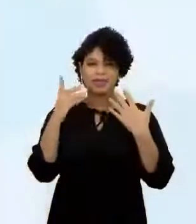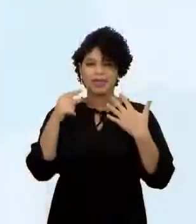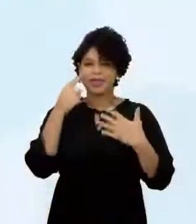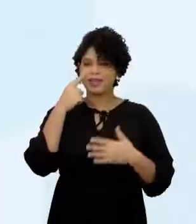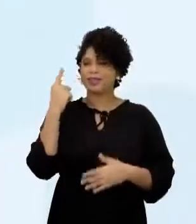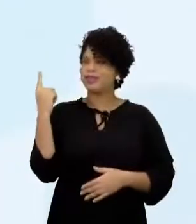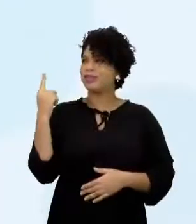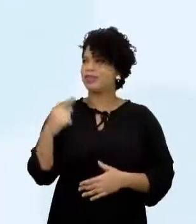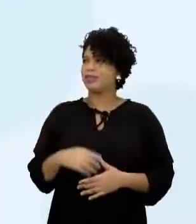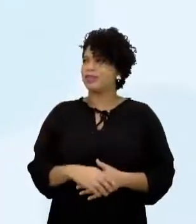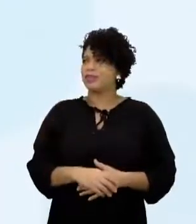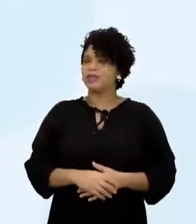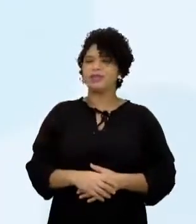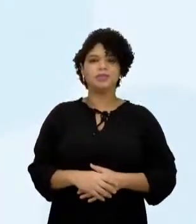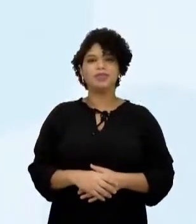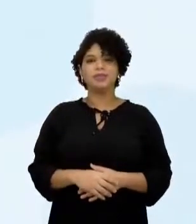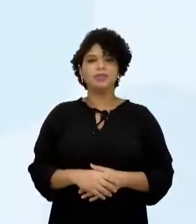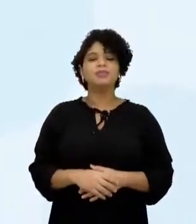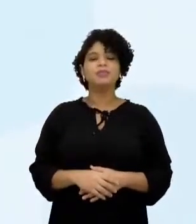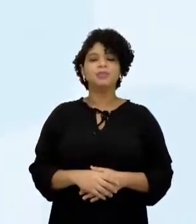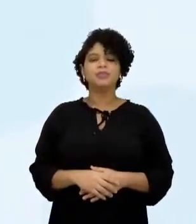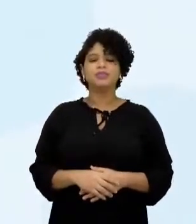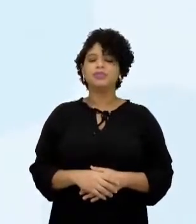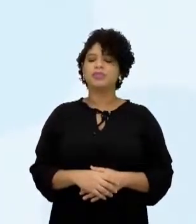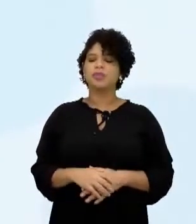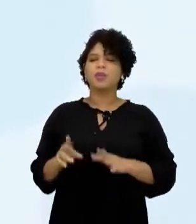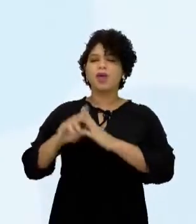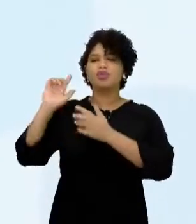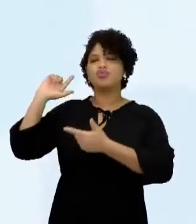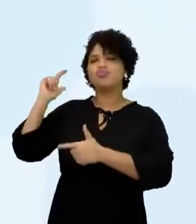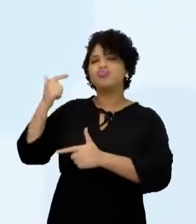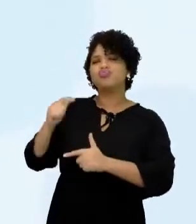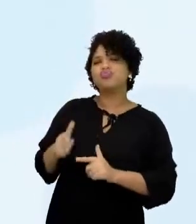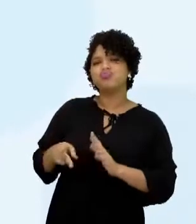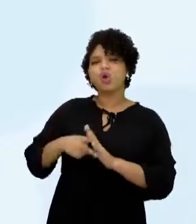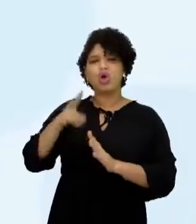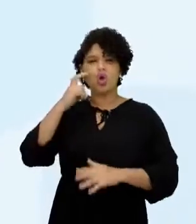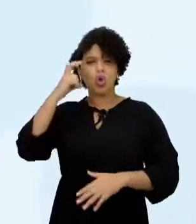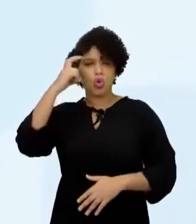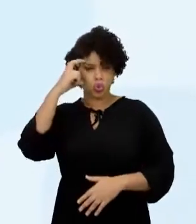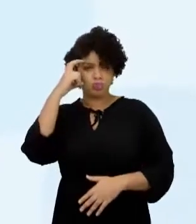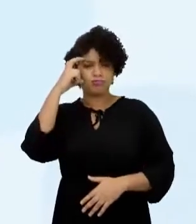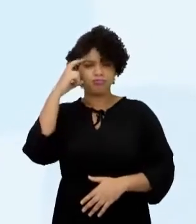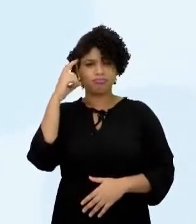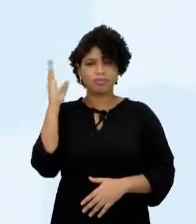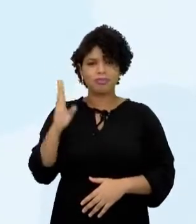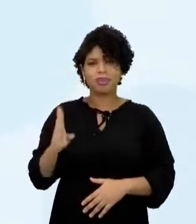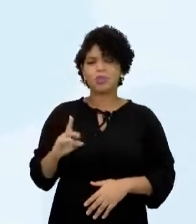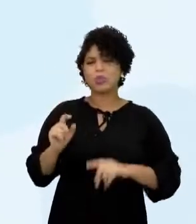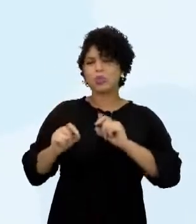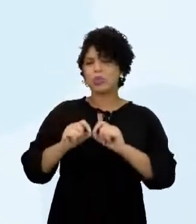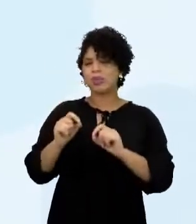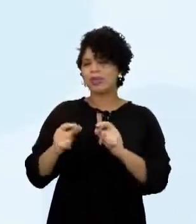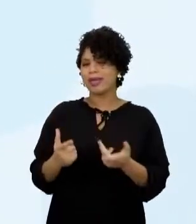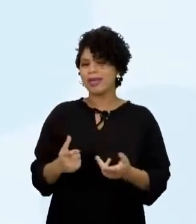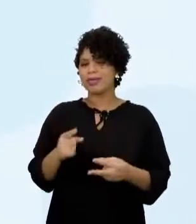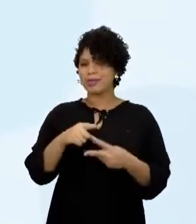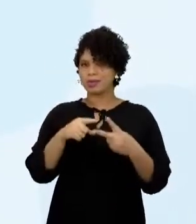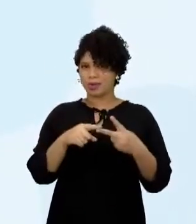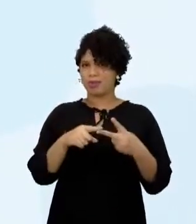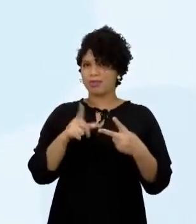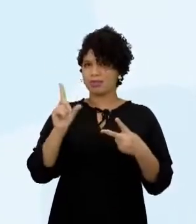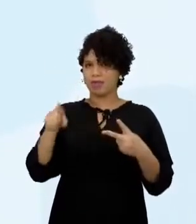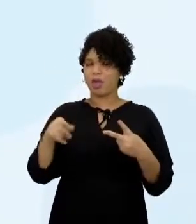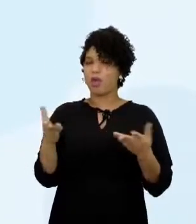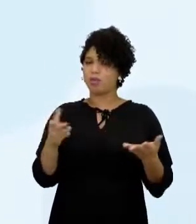colocar na tela para nós Matrizes Culturais Brasileiras vai ser passado para vocês em duas partes